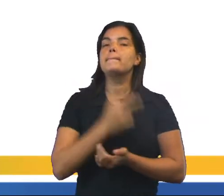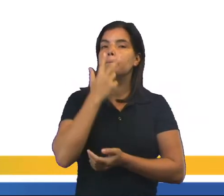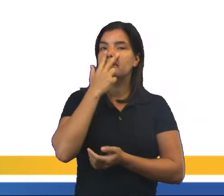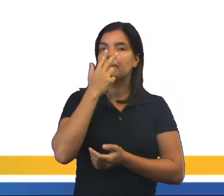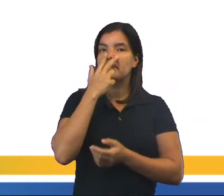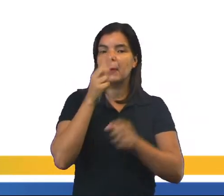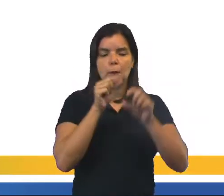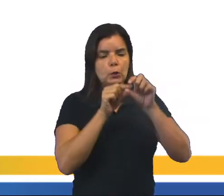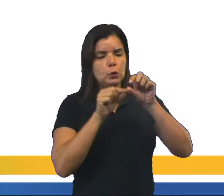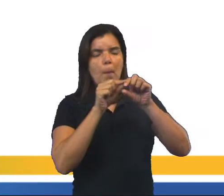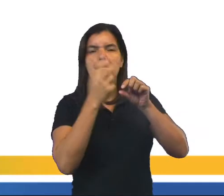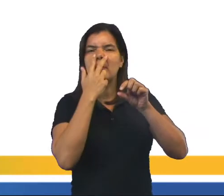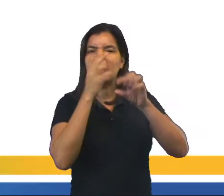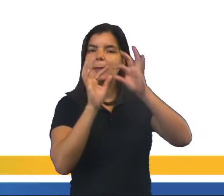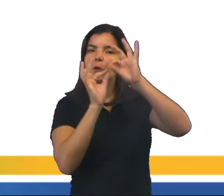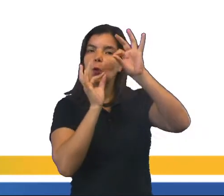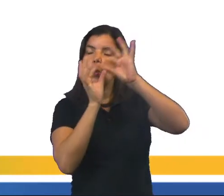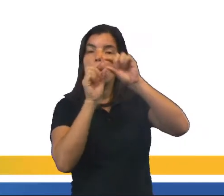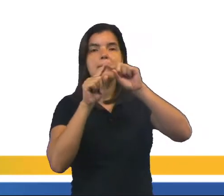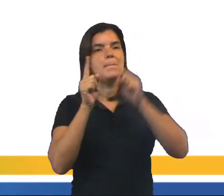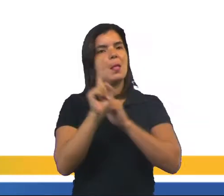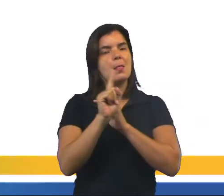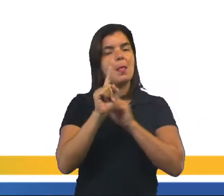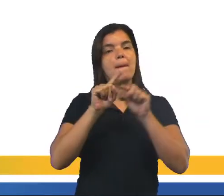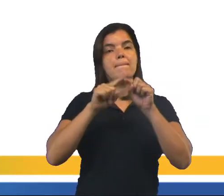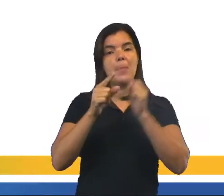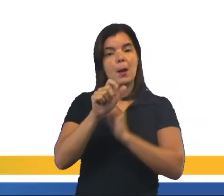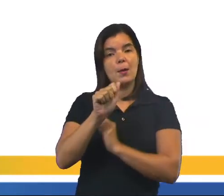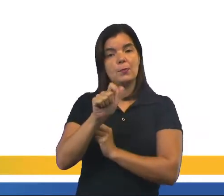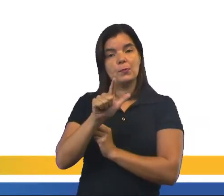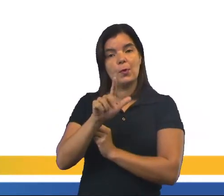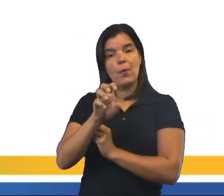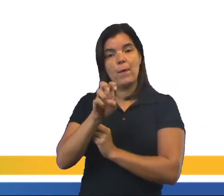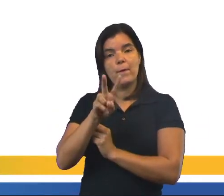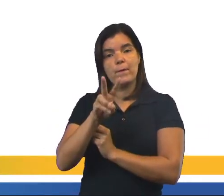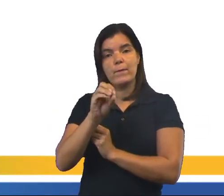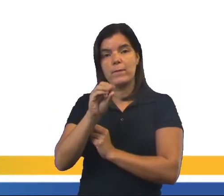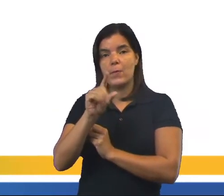um cacho de uva, né? Mas não é. É os alvéolos pulmonares.